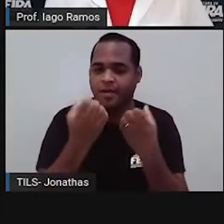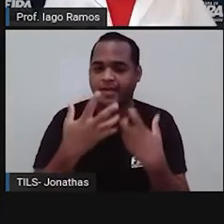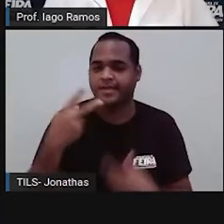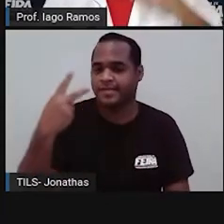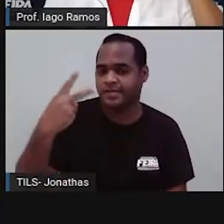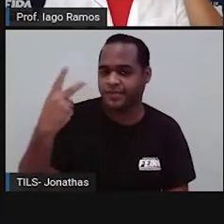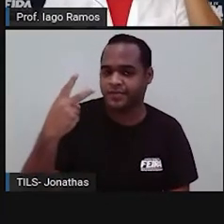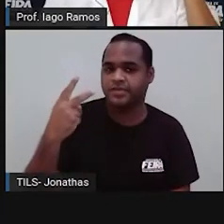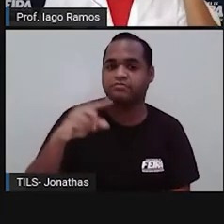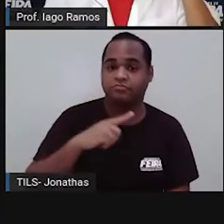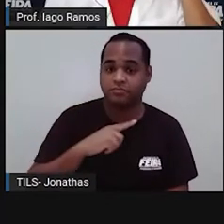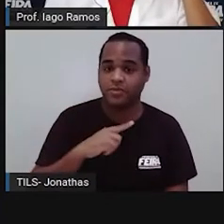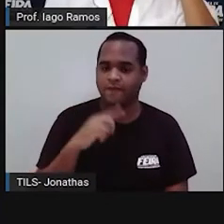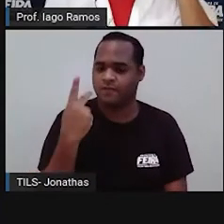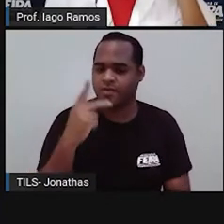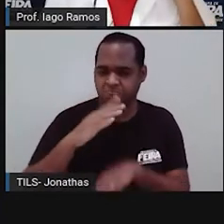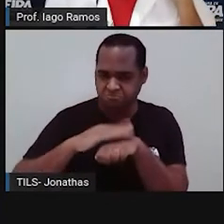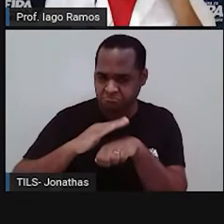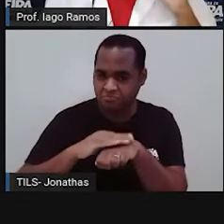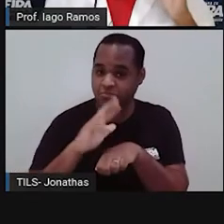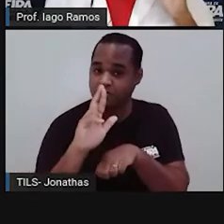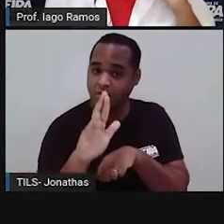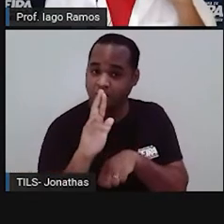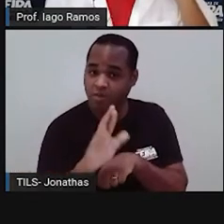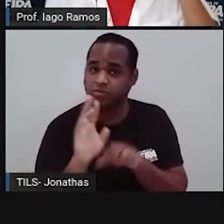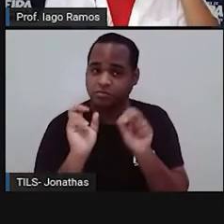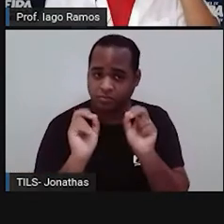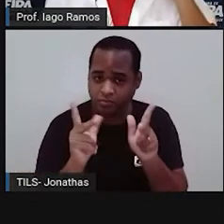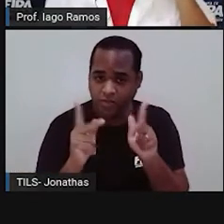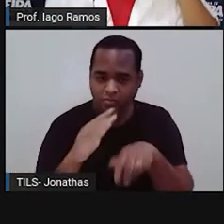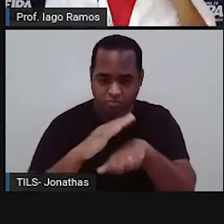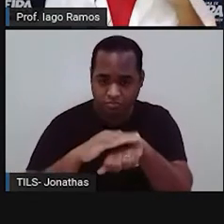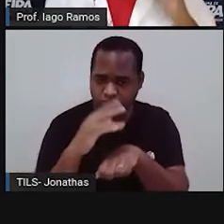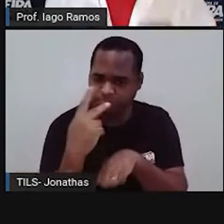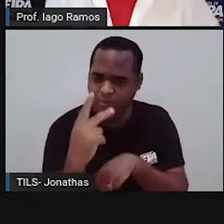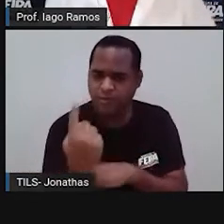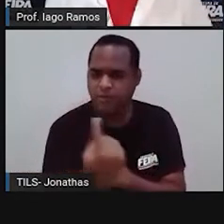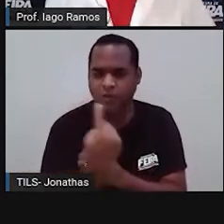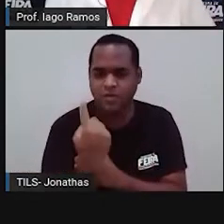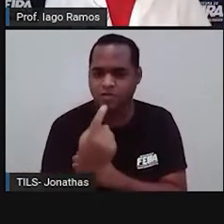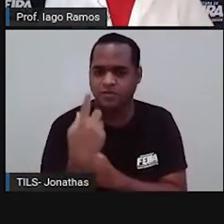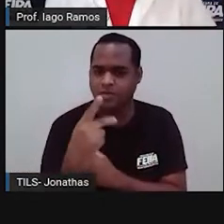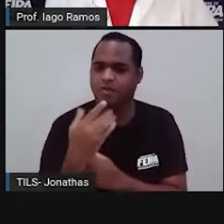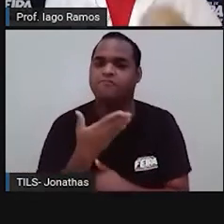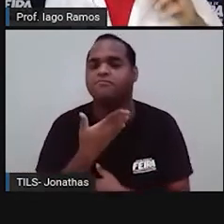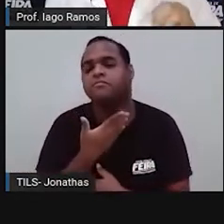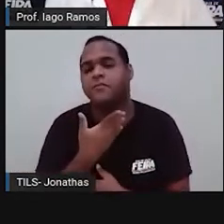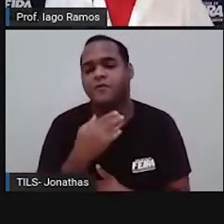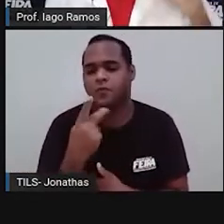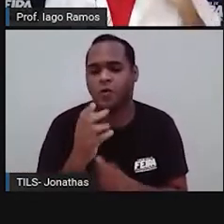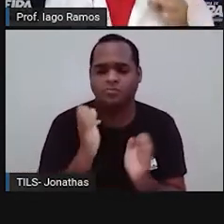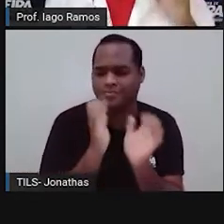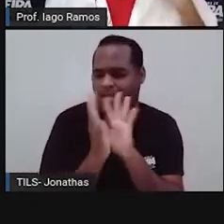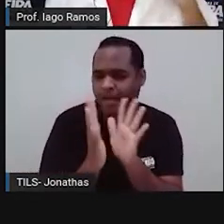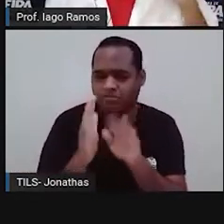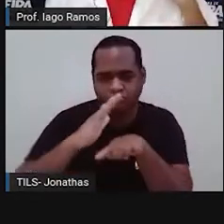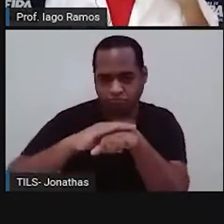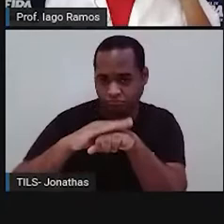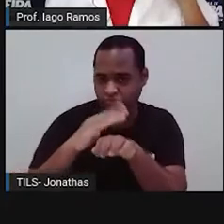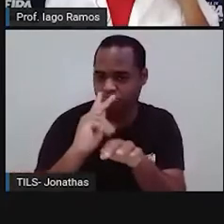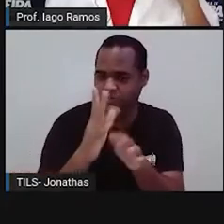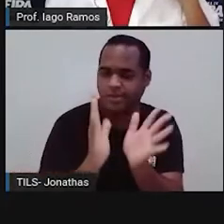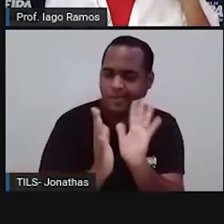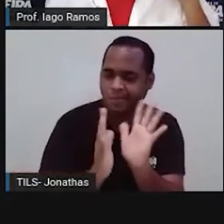fase. Eu vou querer que você responda aí agora, tá bom? Você vai responder alto aí com a sua voz. Qual dos itens